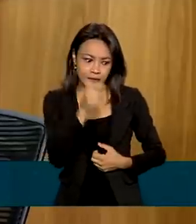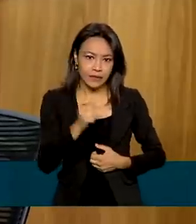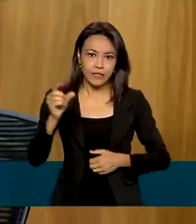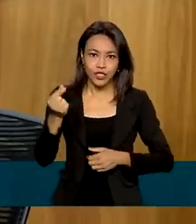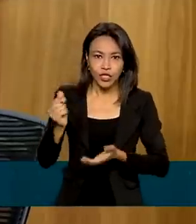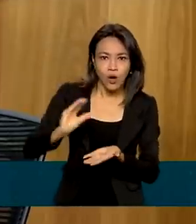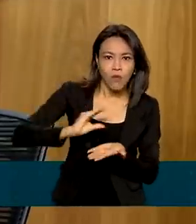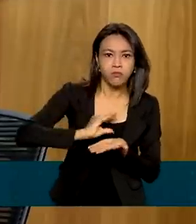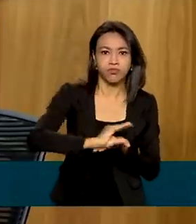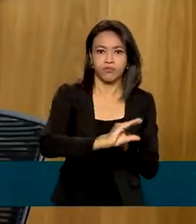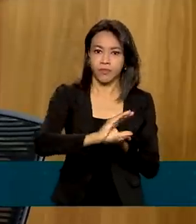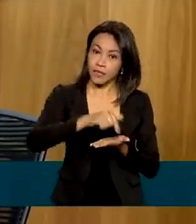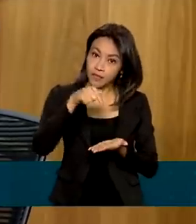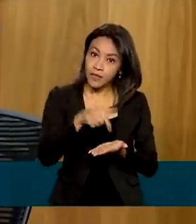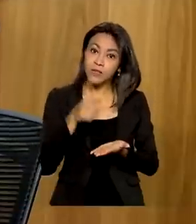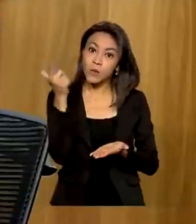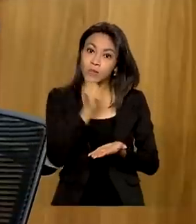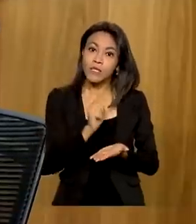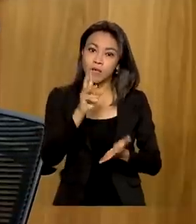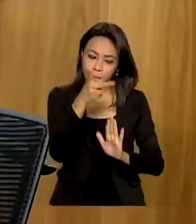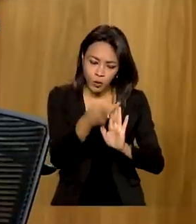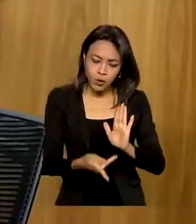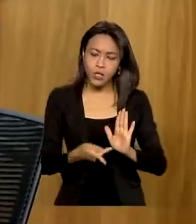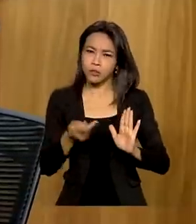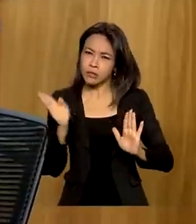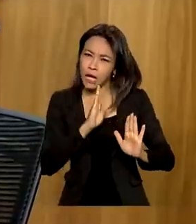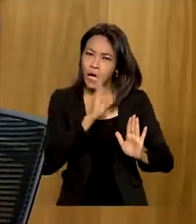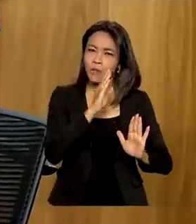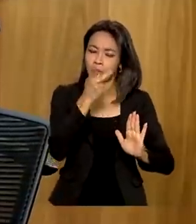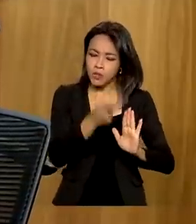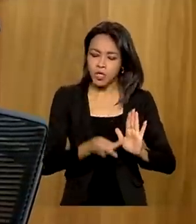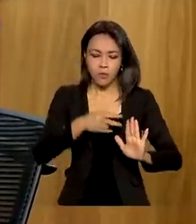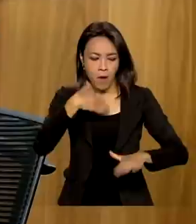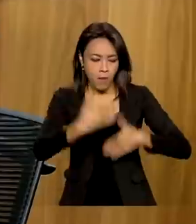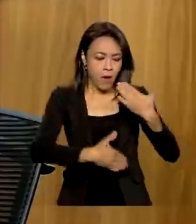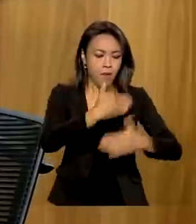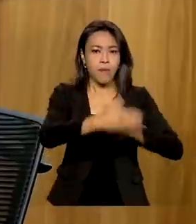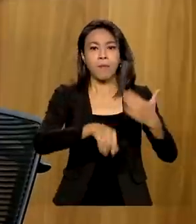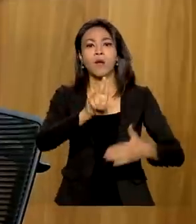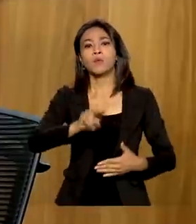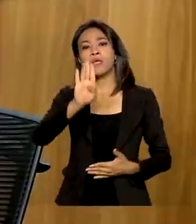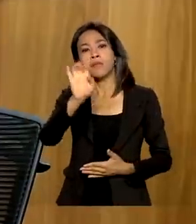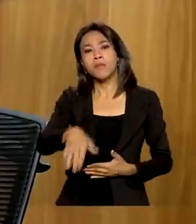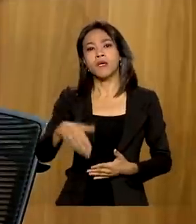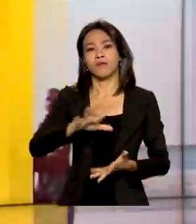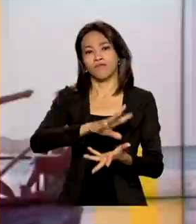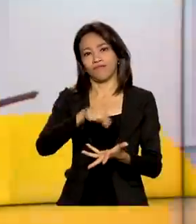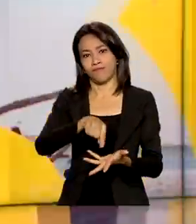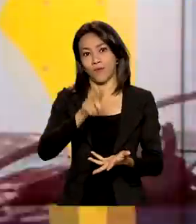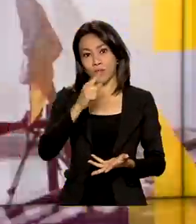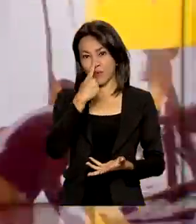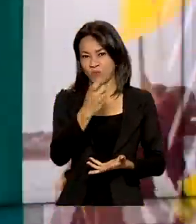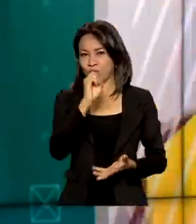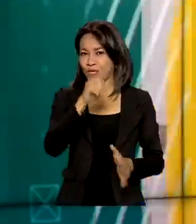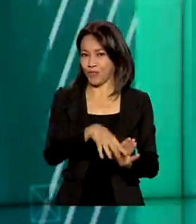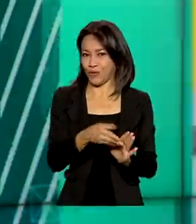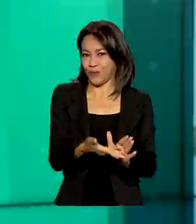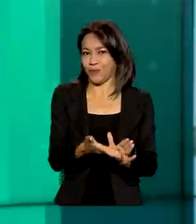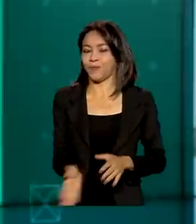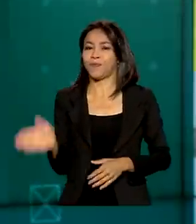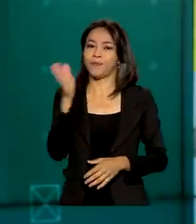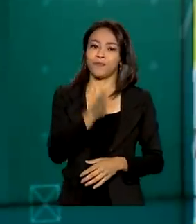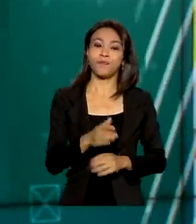a gente consiga gerar projetos rápidos, projetos que vão destinar corretamente esse lixo. No